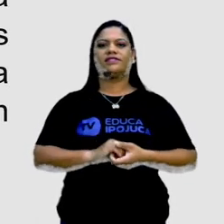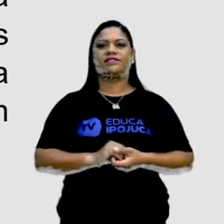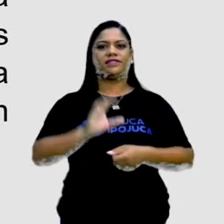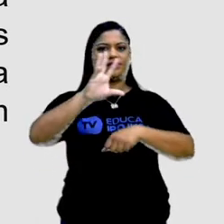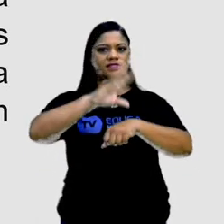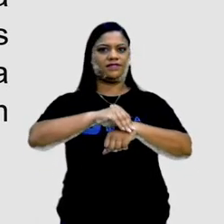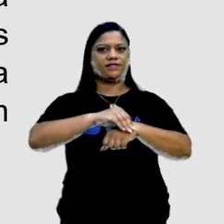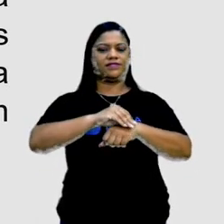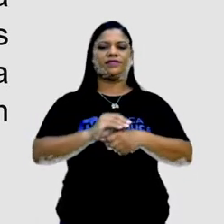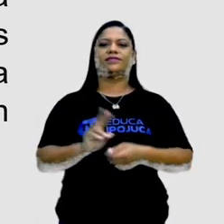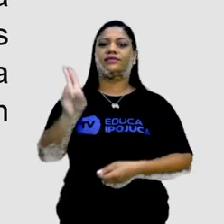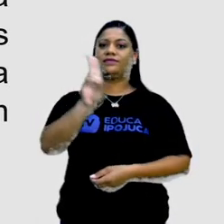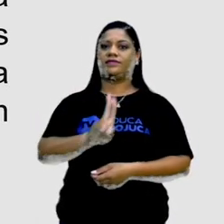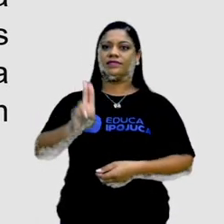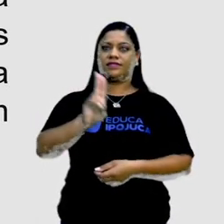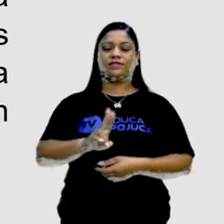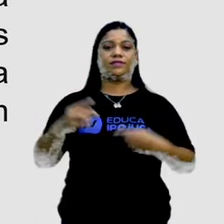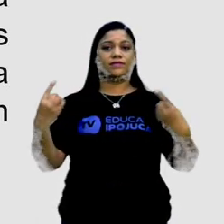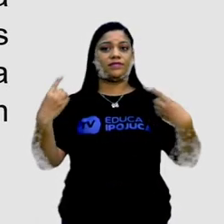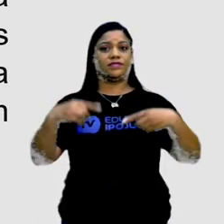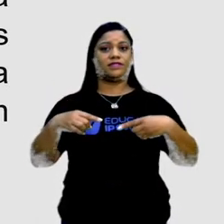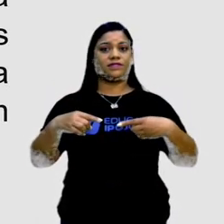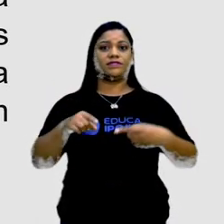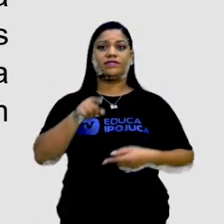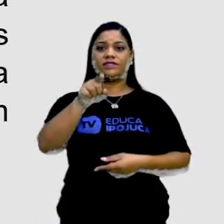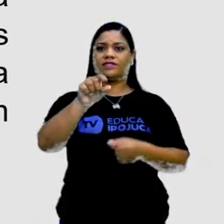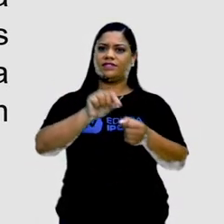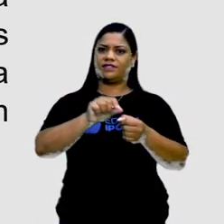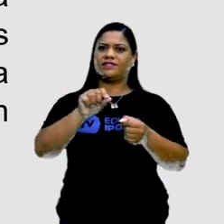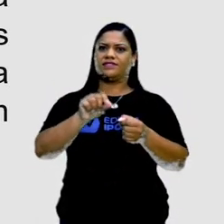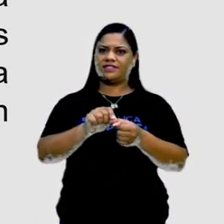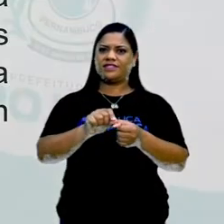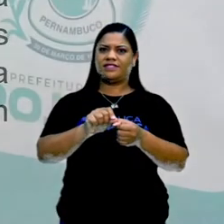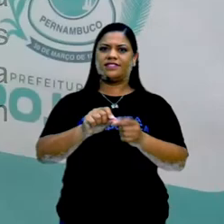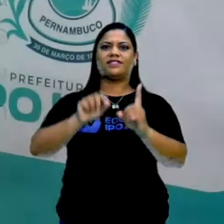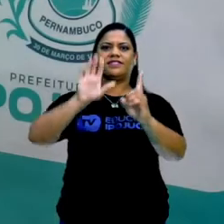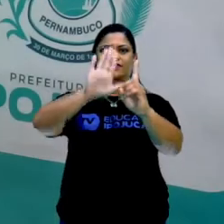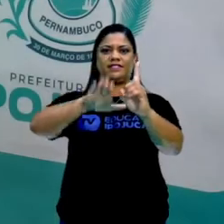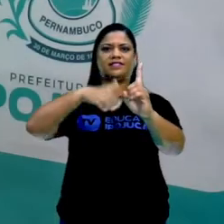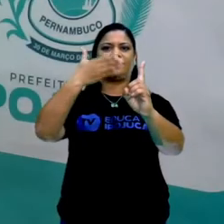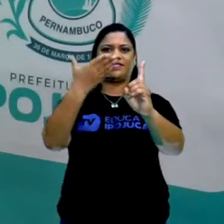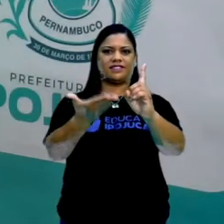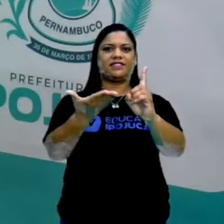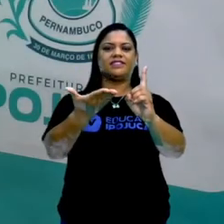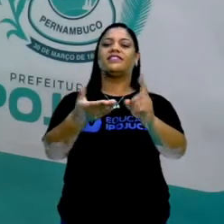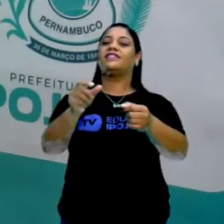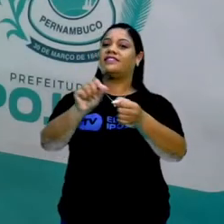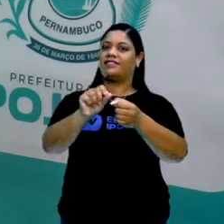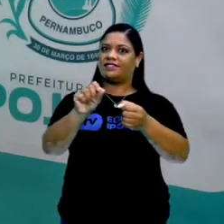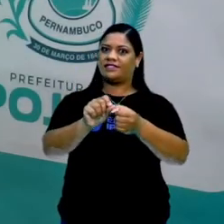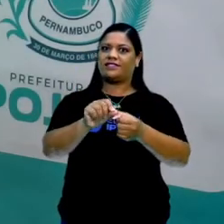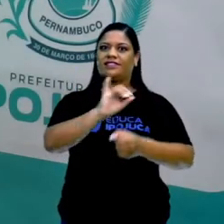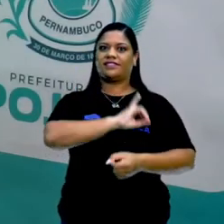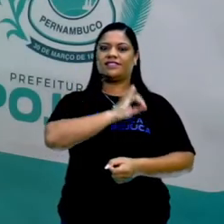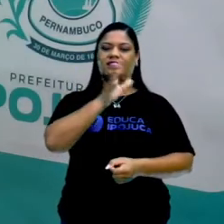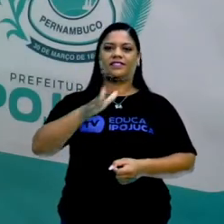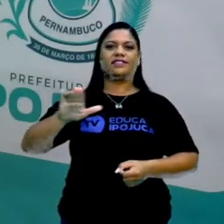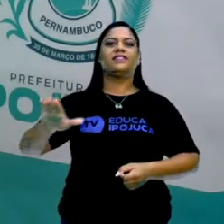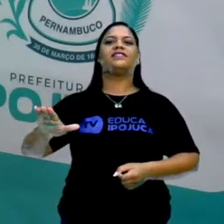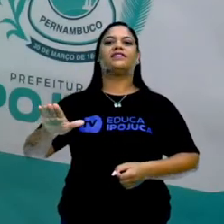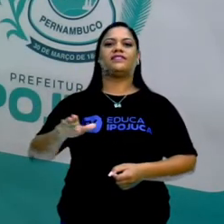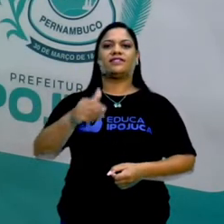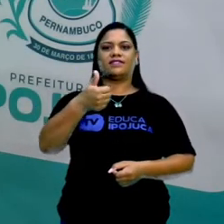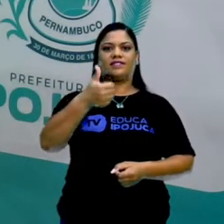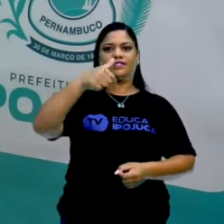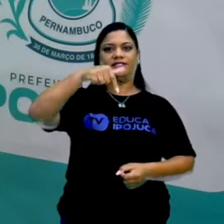da fotografia. O nosso desafio da hora é você fazer uma homenagem aí à nossa cidade de Ipojuca, que fez aniversário, 176